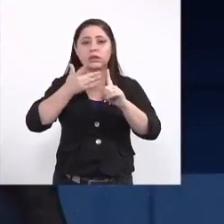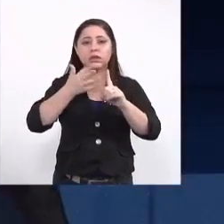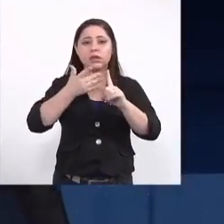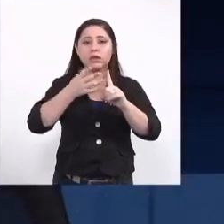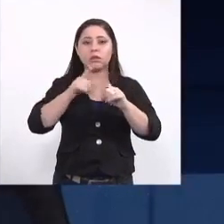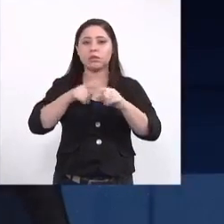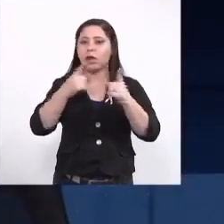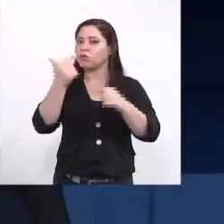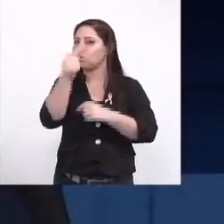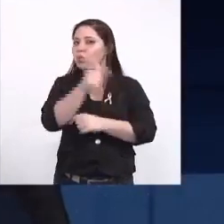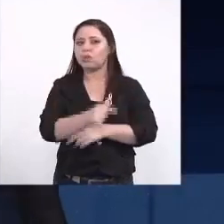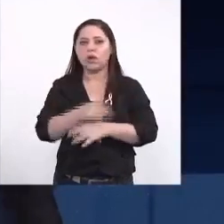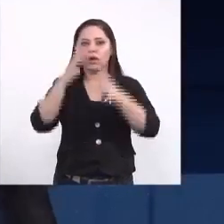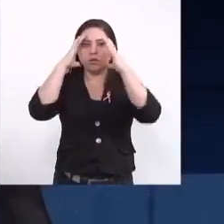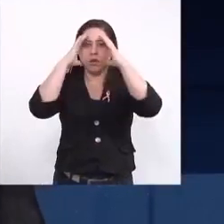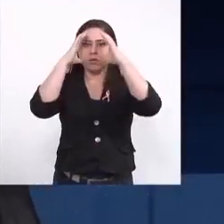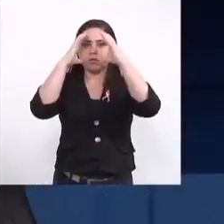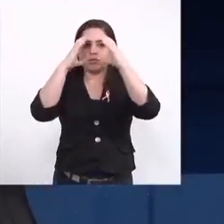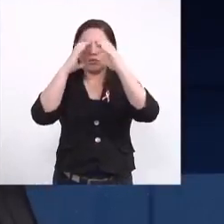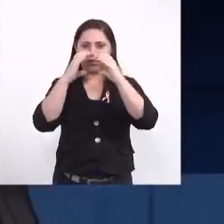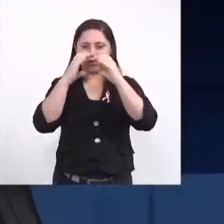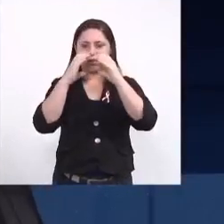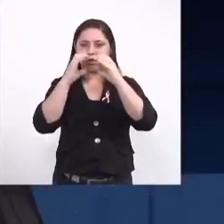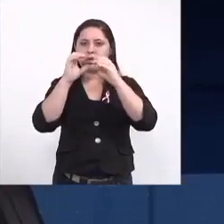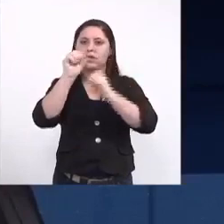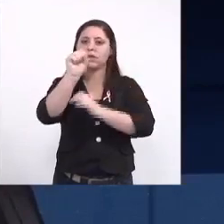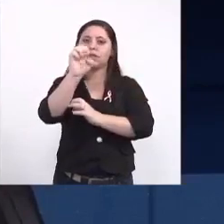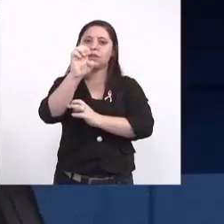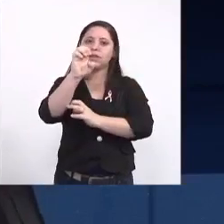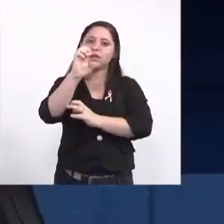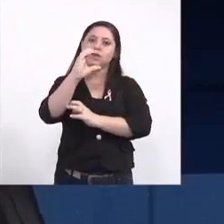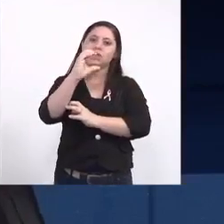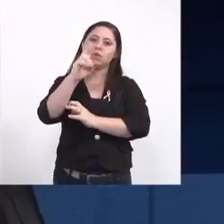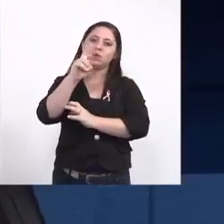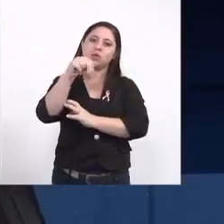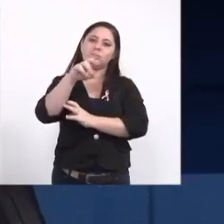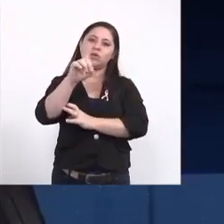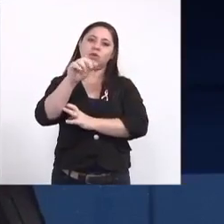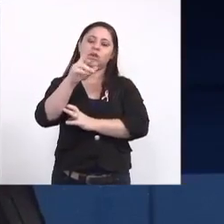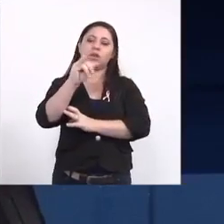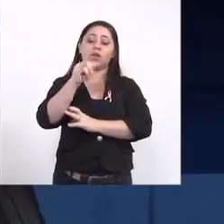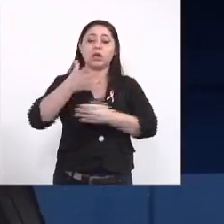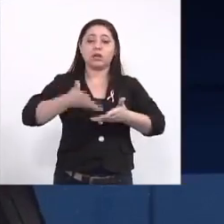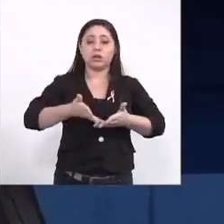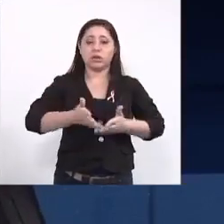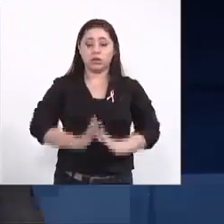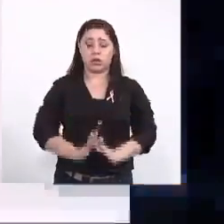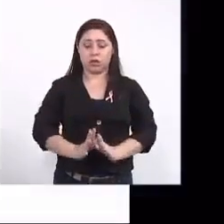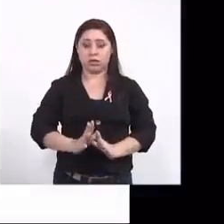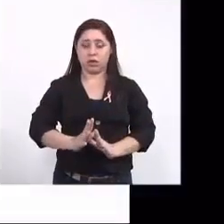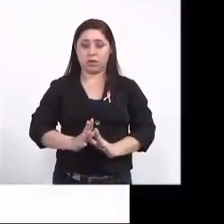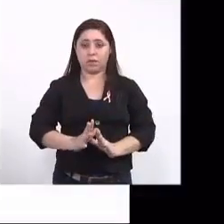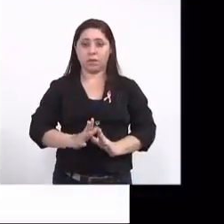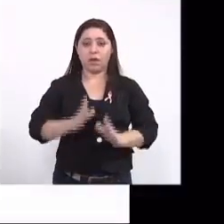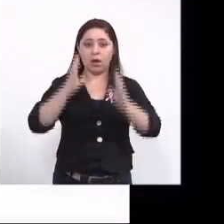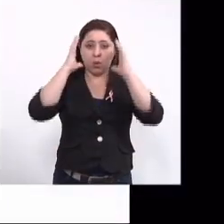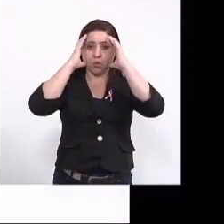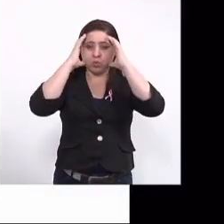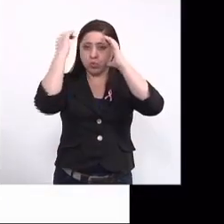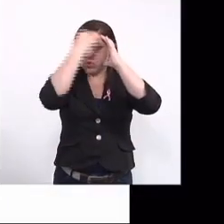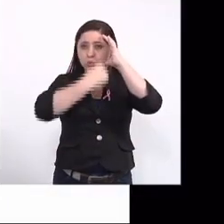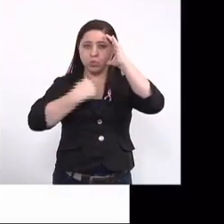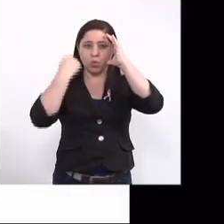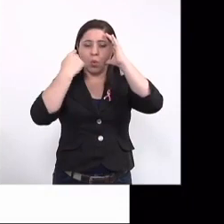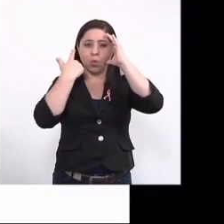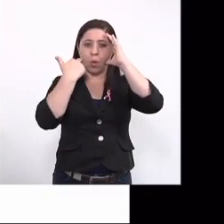mas não teve microcefania. Microcefania secundária é aquela que a criança aparentemente nasceu com o tamanho da cabeça, com o perímetro cefago